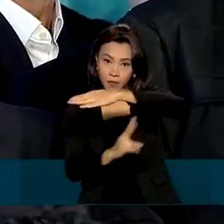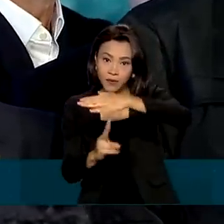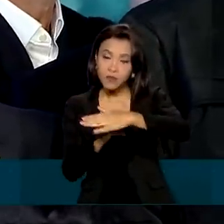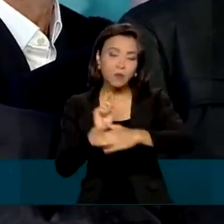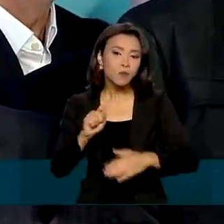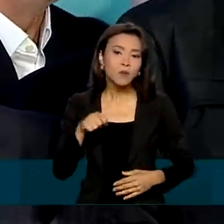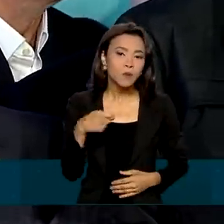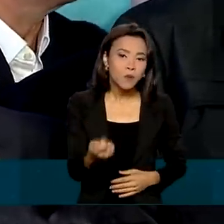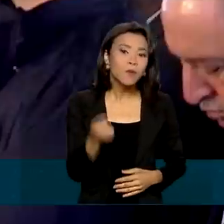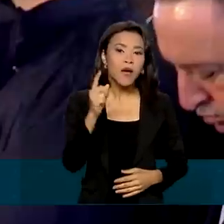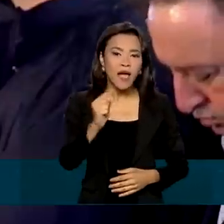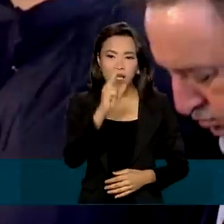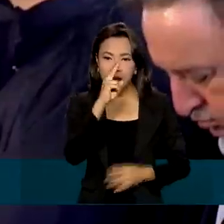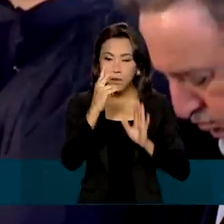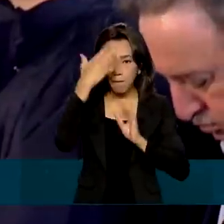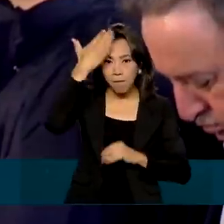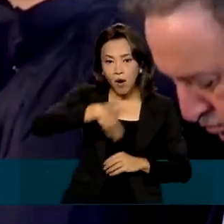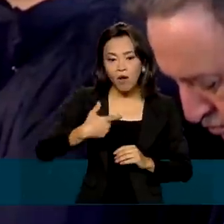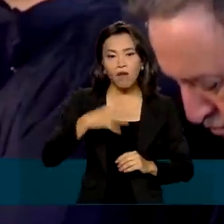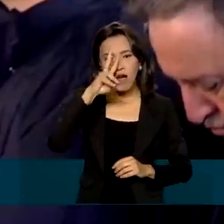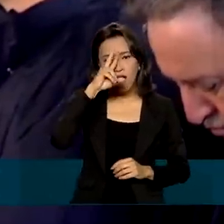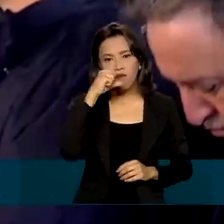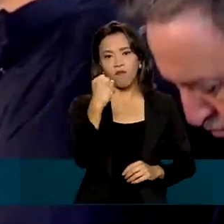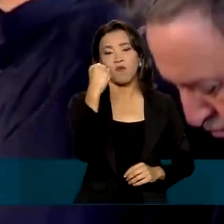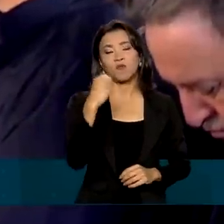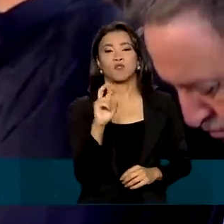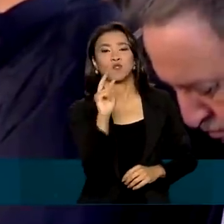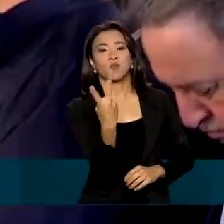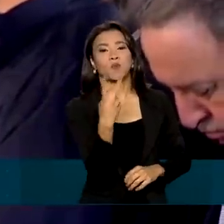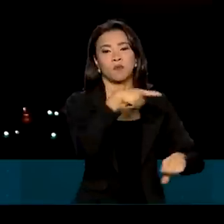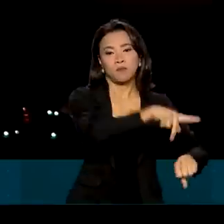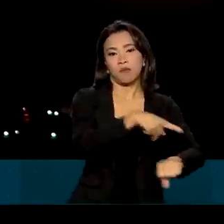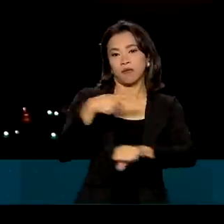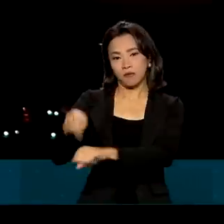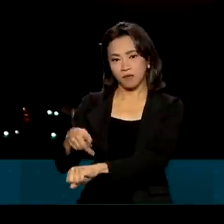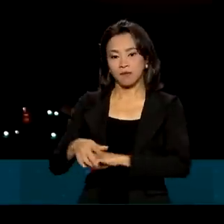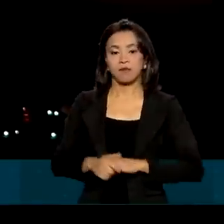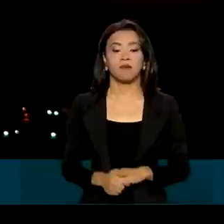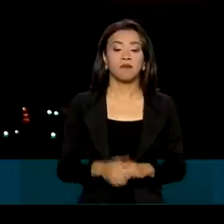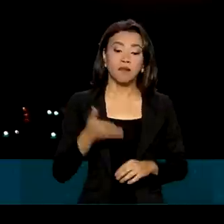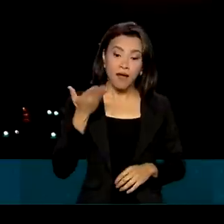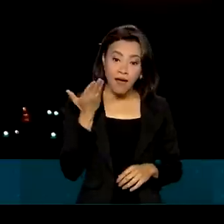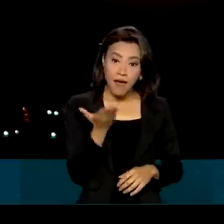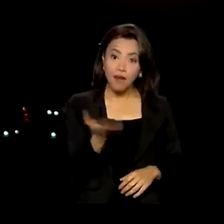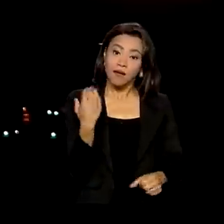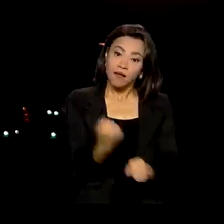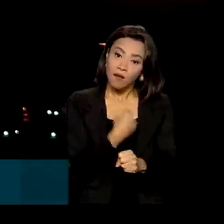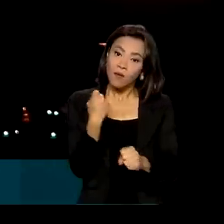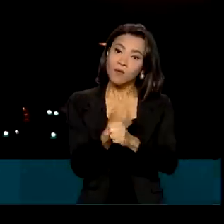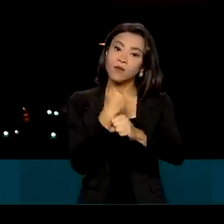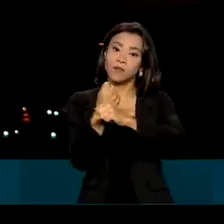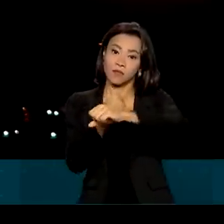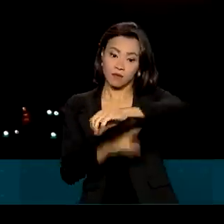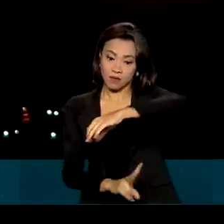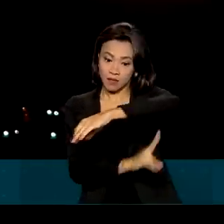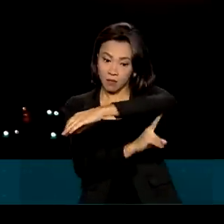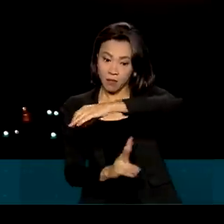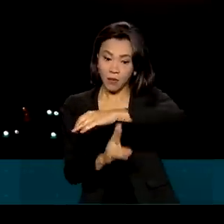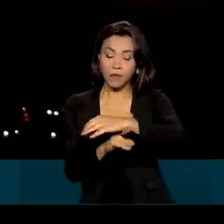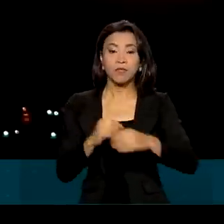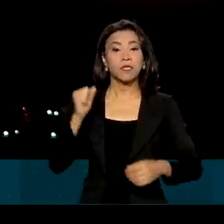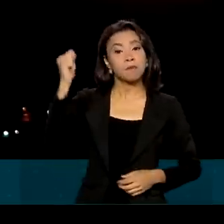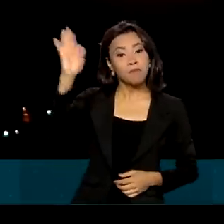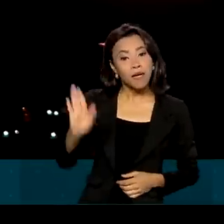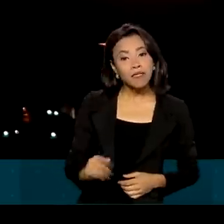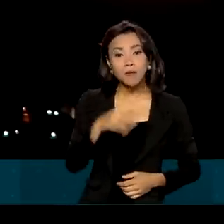da força de dois países e dessa parceria com a Interelétrica Taipu. As obras da Ponte da Integração Brasil-Paraguai já estão